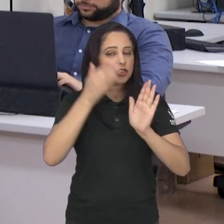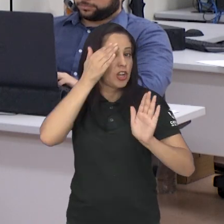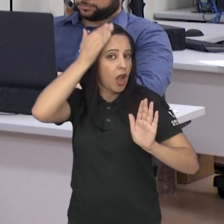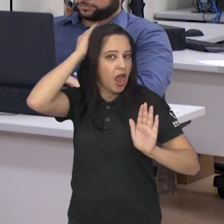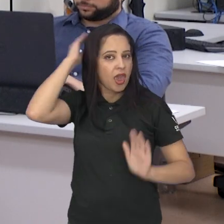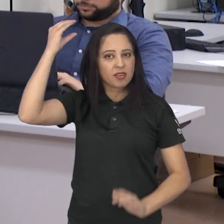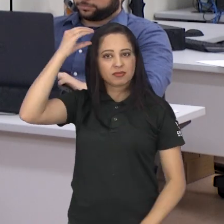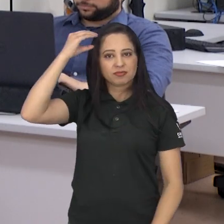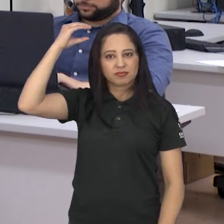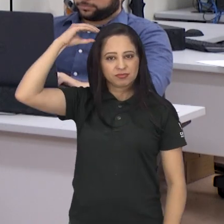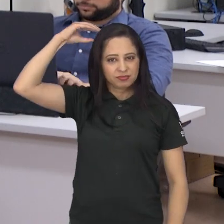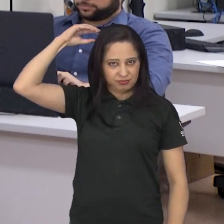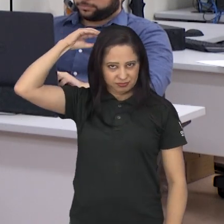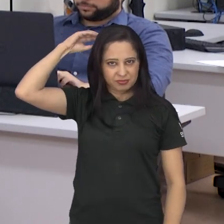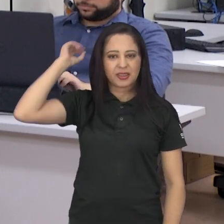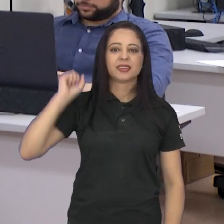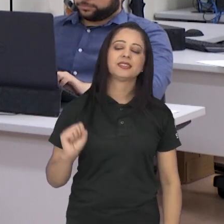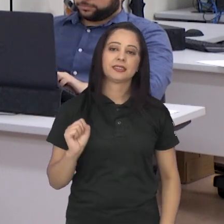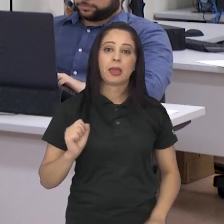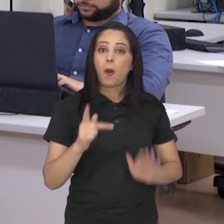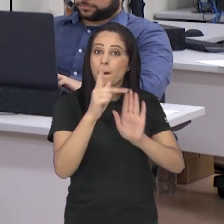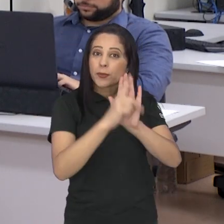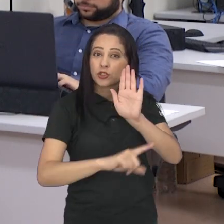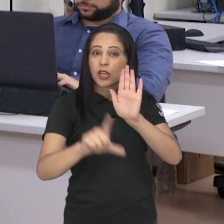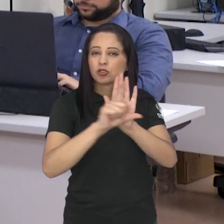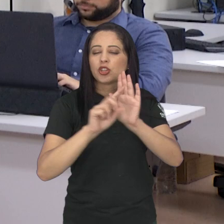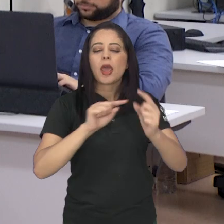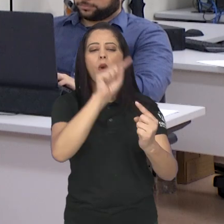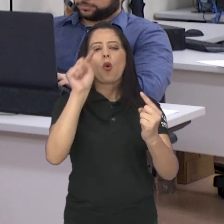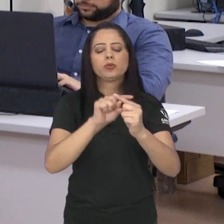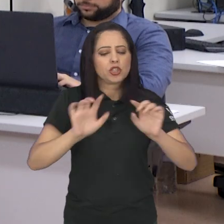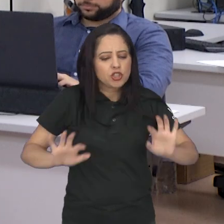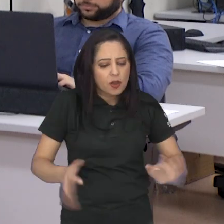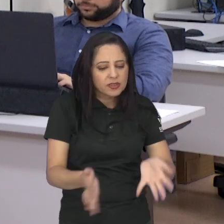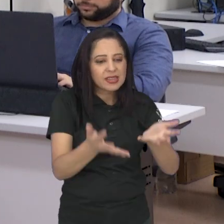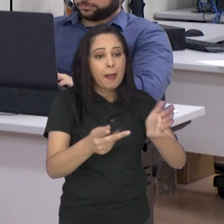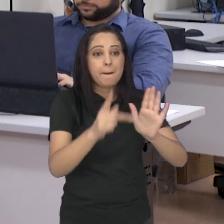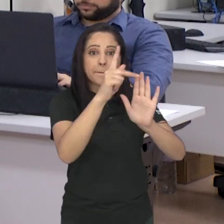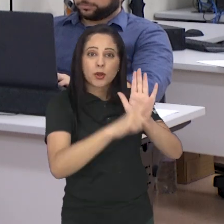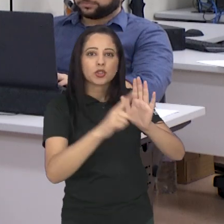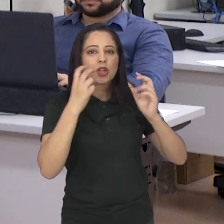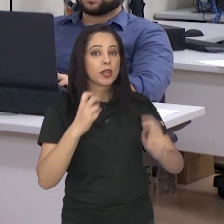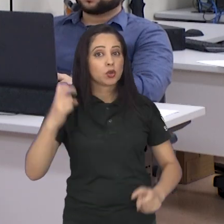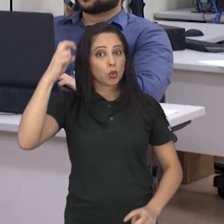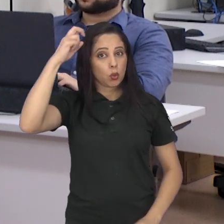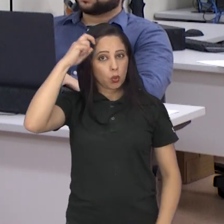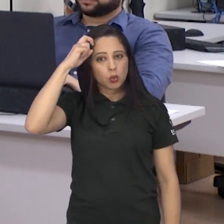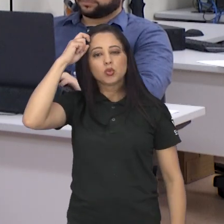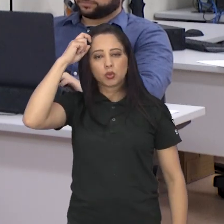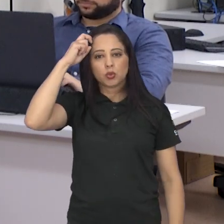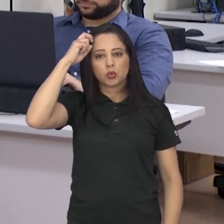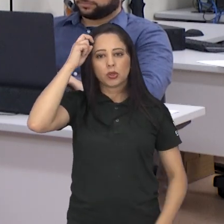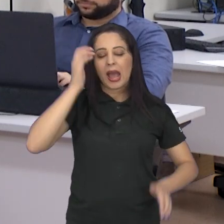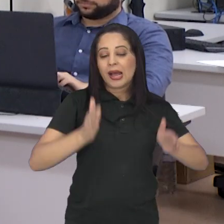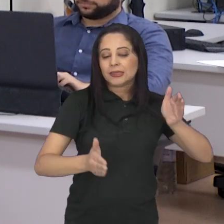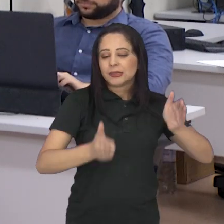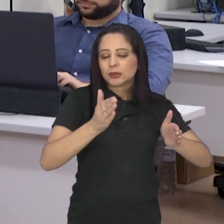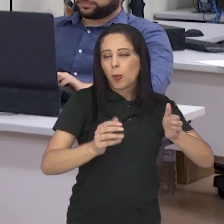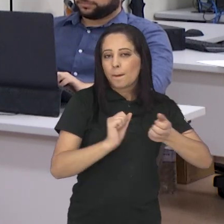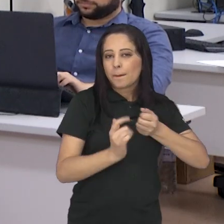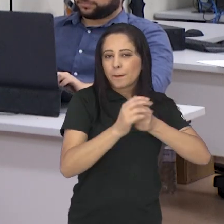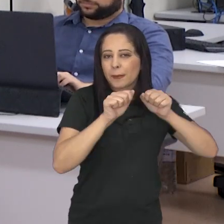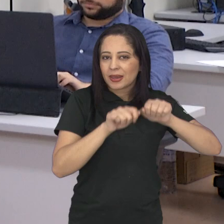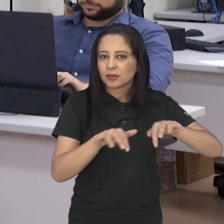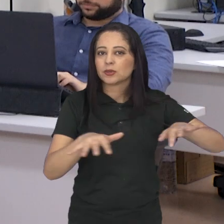conhecida como Lei Paulo Gustavo. A legislação foi criada para fomentar projetos culturais e garantir ações emergenciais